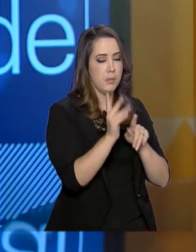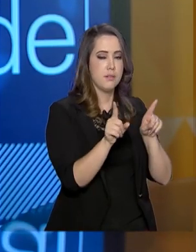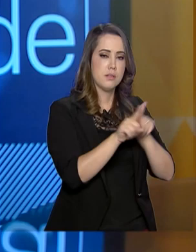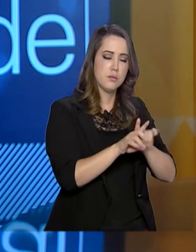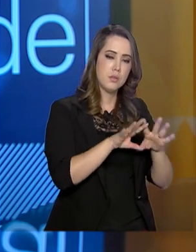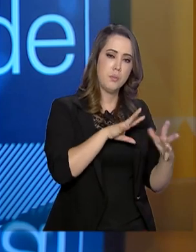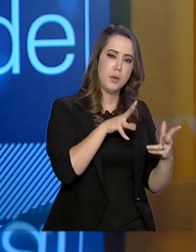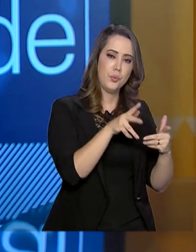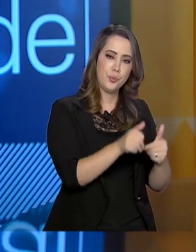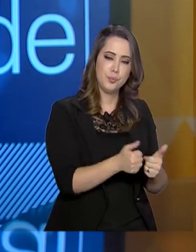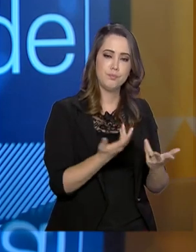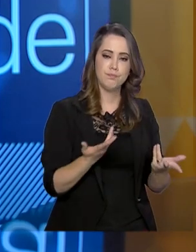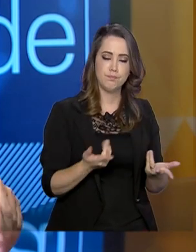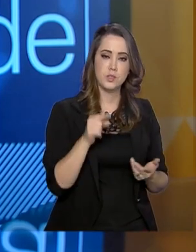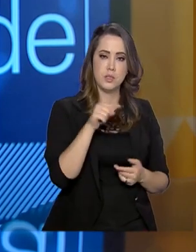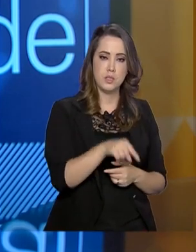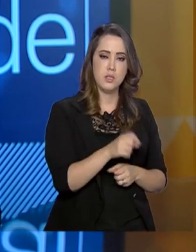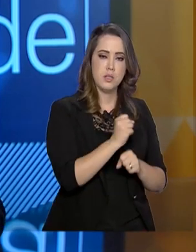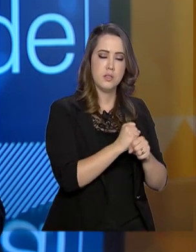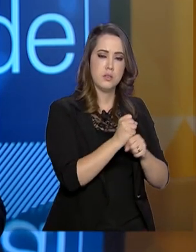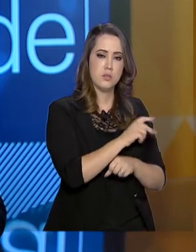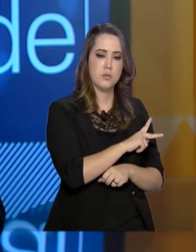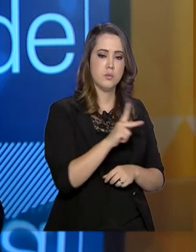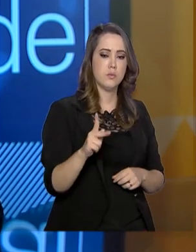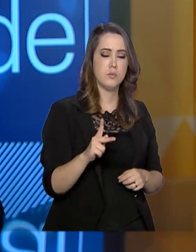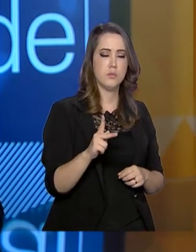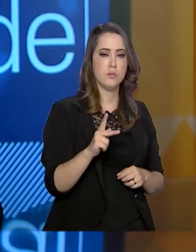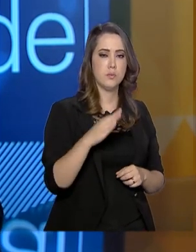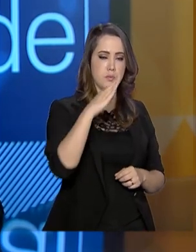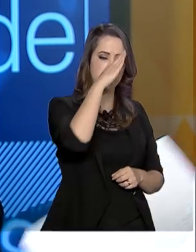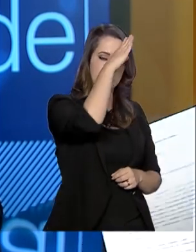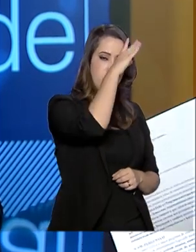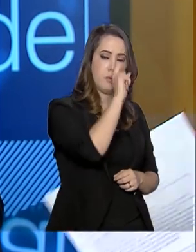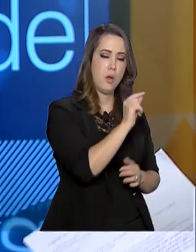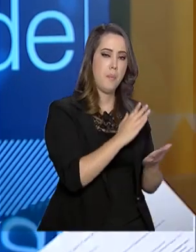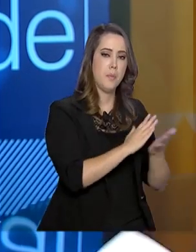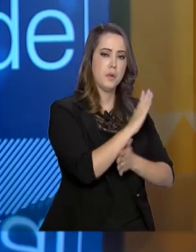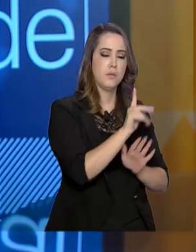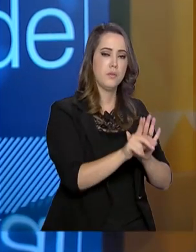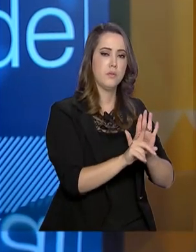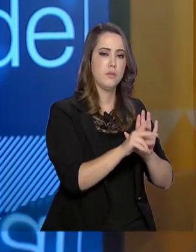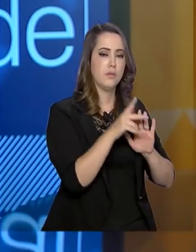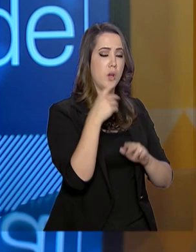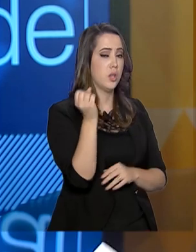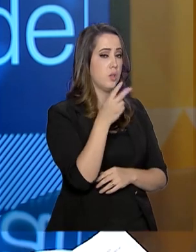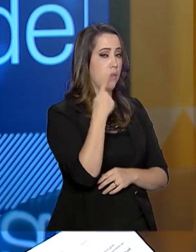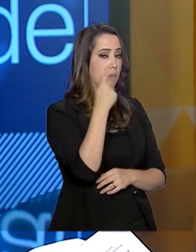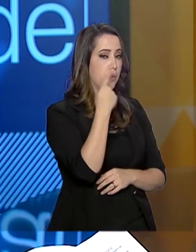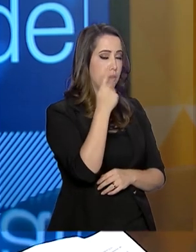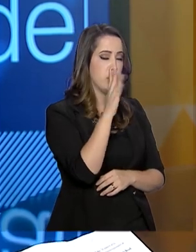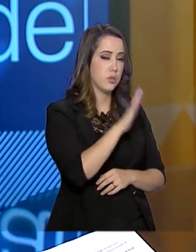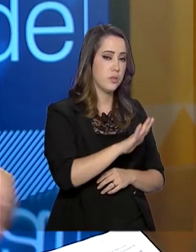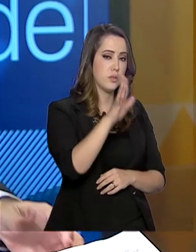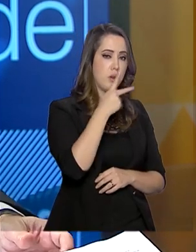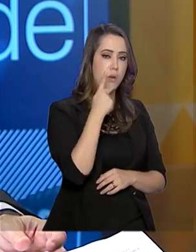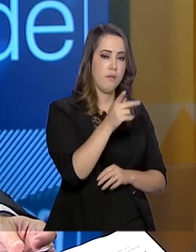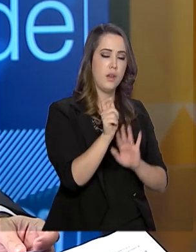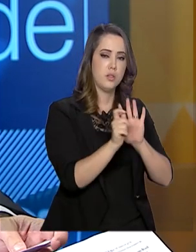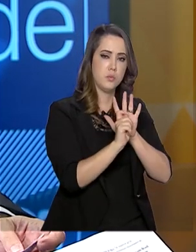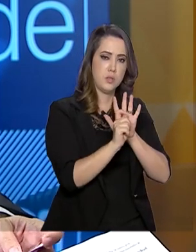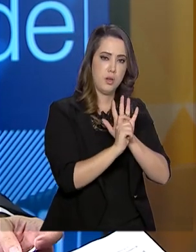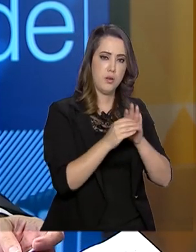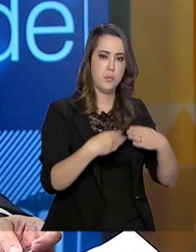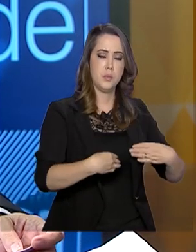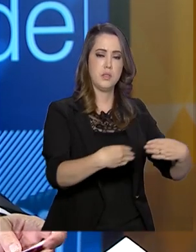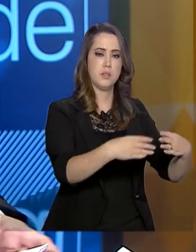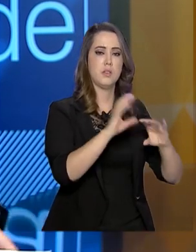de 2019, neste ano, o presidente Jair Bolsonaro sancionou a nova política nacional sobre drogas e o Ministério da